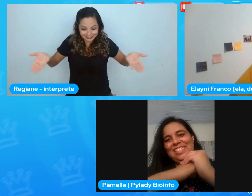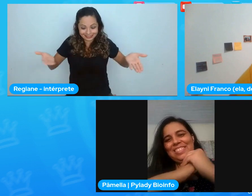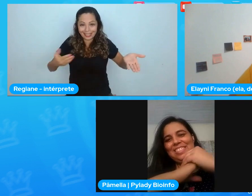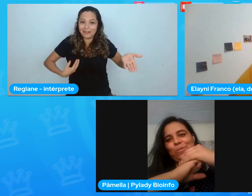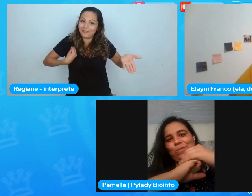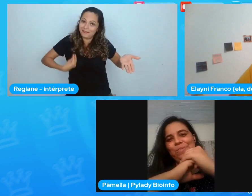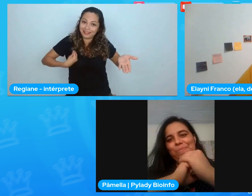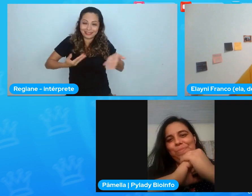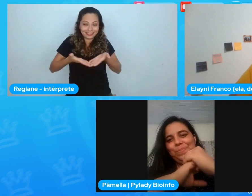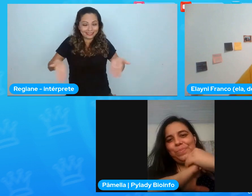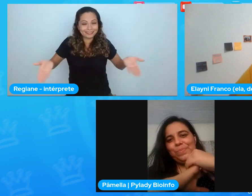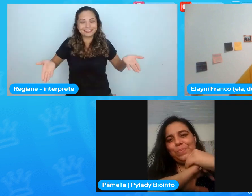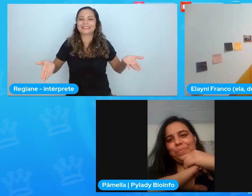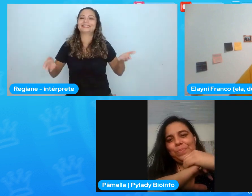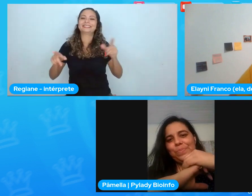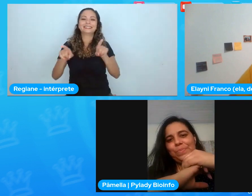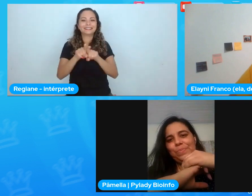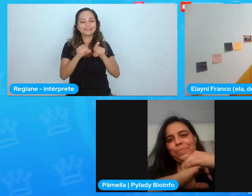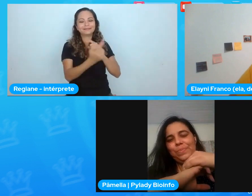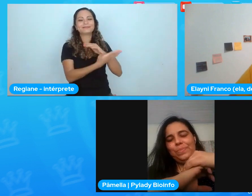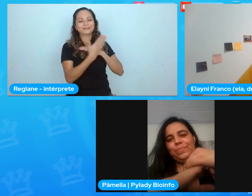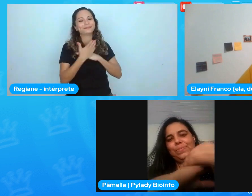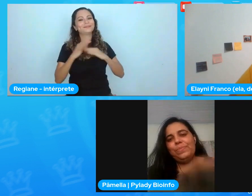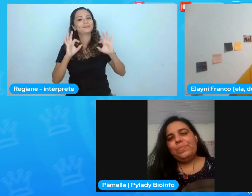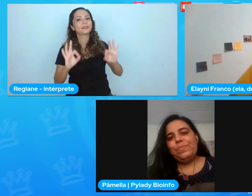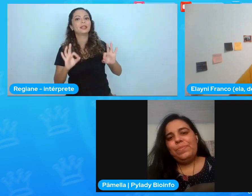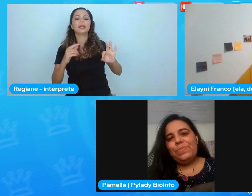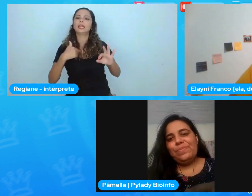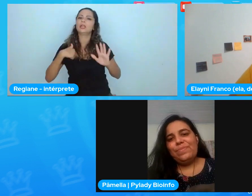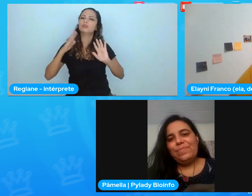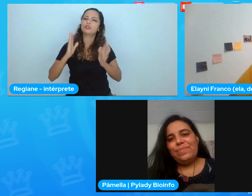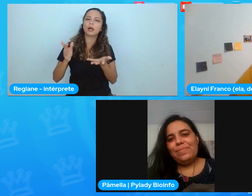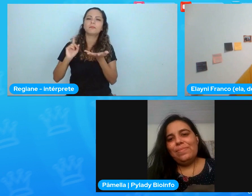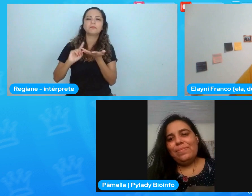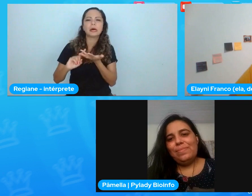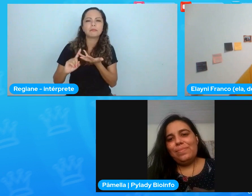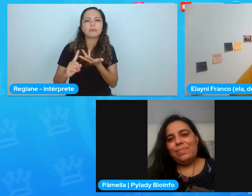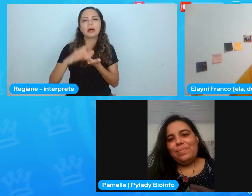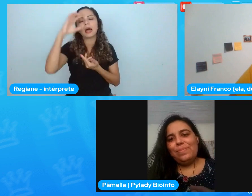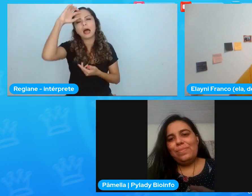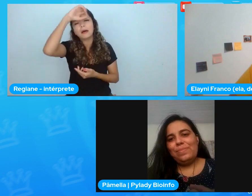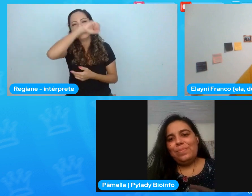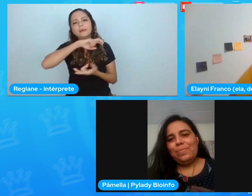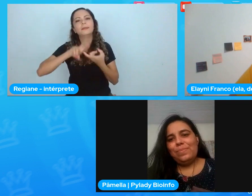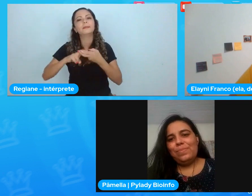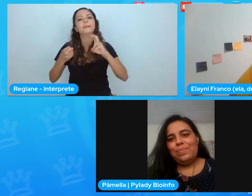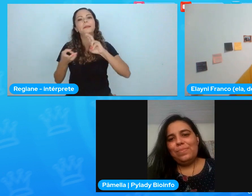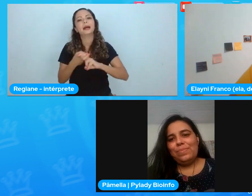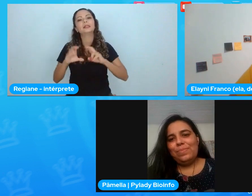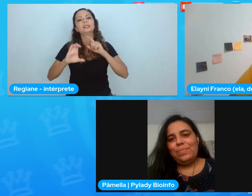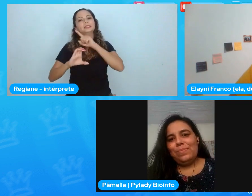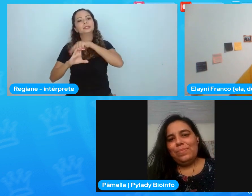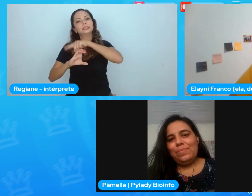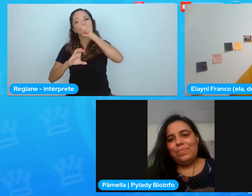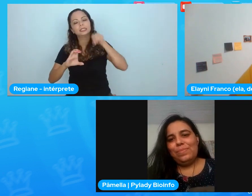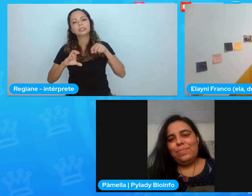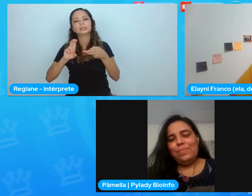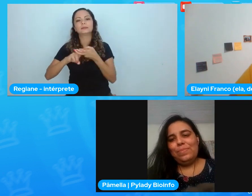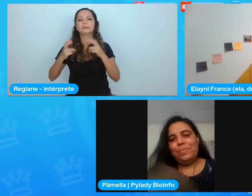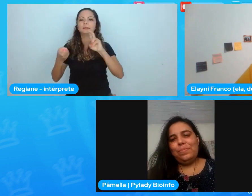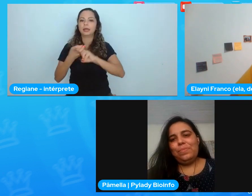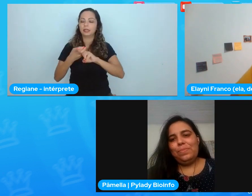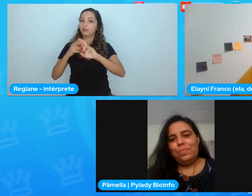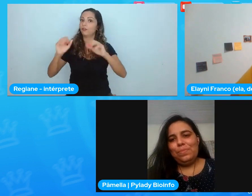contribui bastante, inclusive todo o caminho que eu tive para aprender Python, ciência de dados, foi fora da universidade, né? E